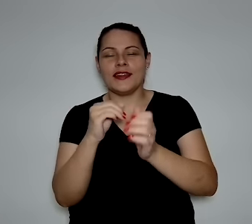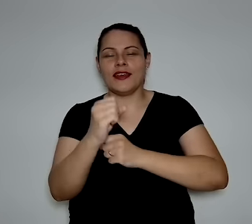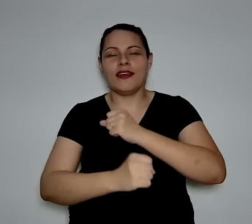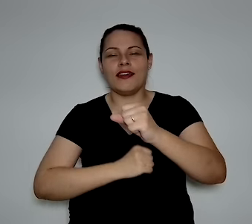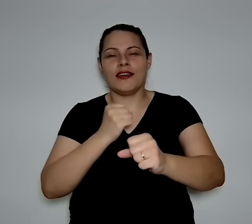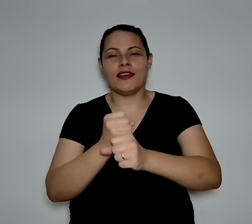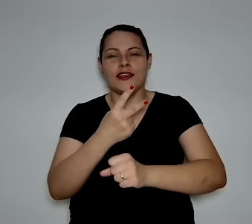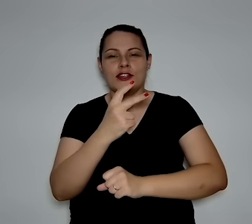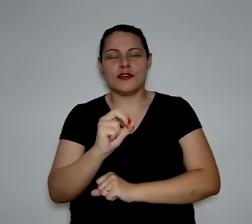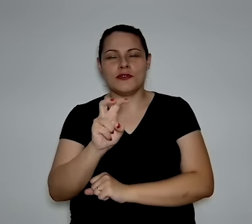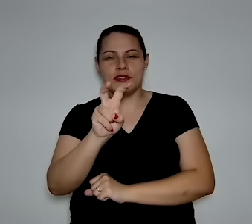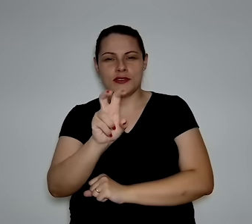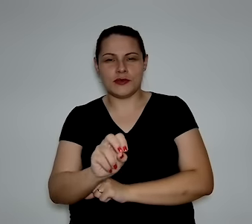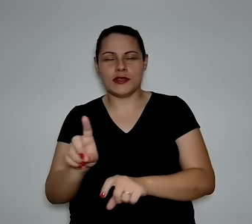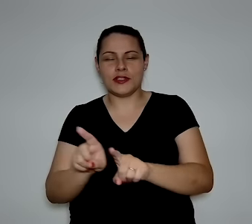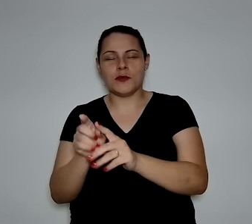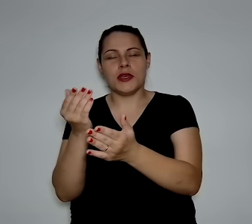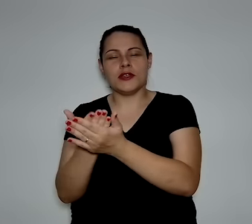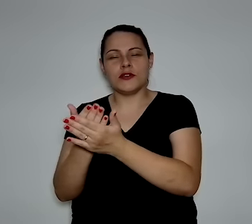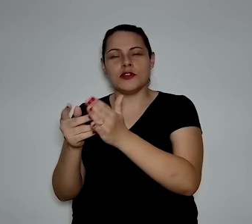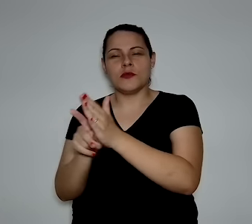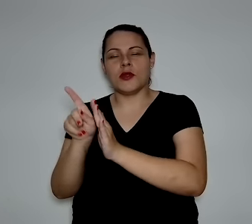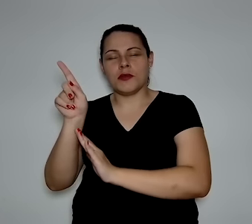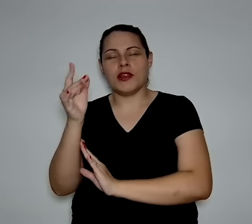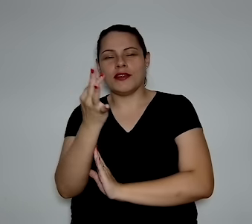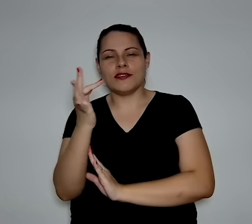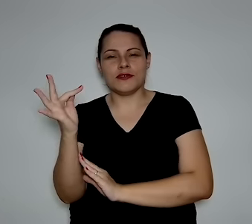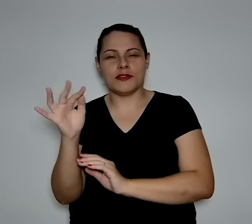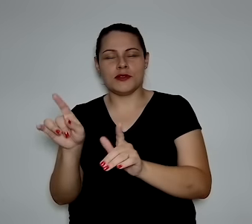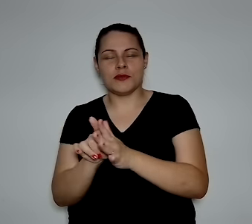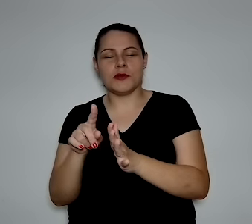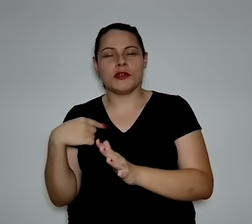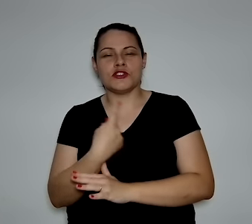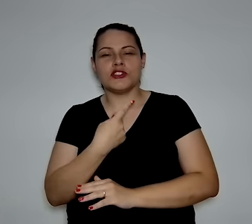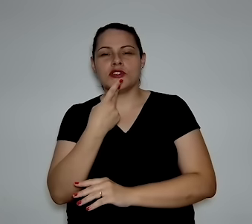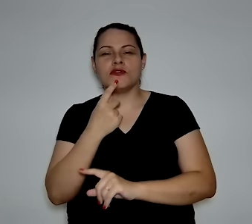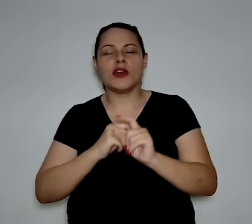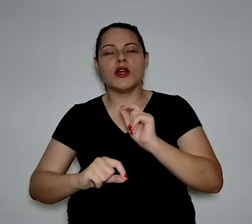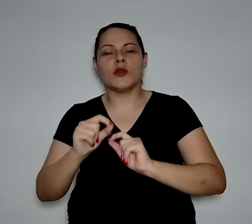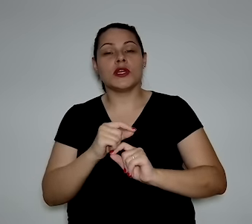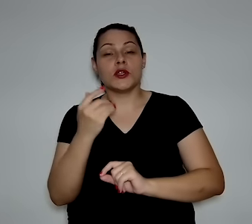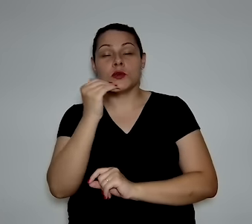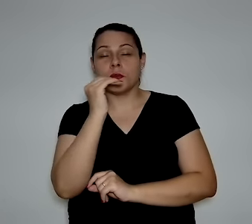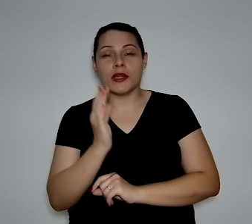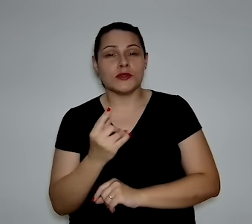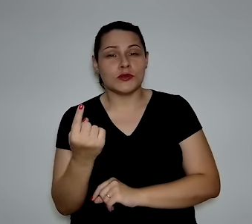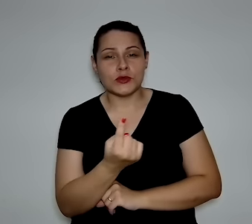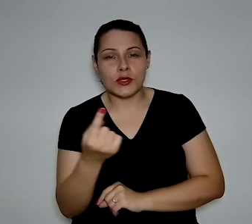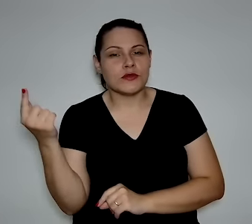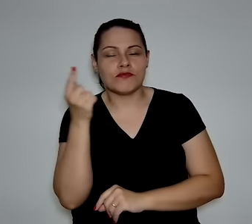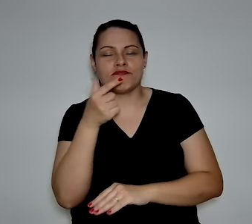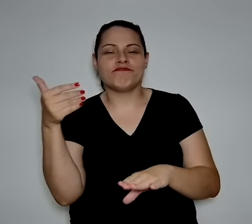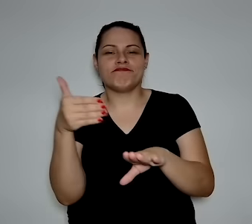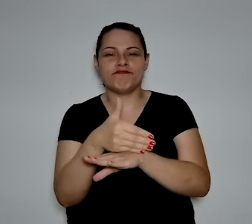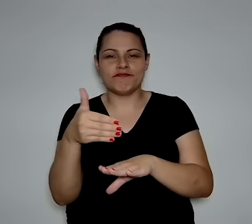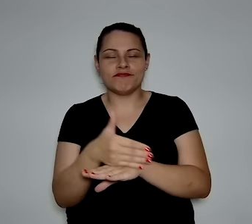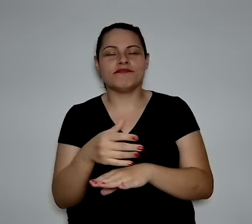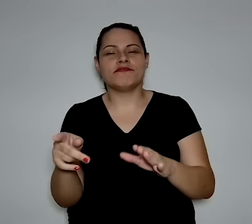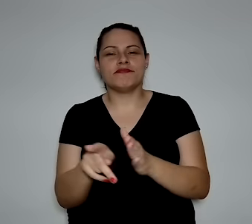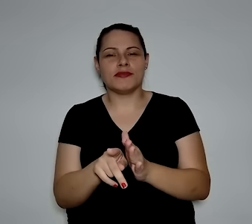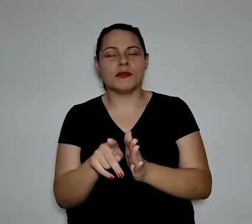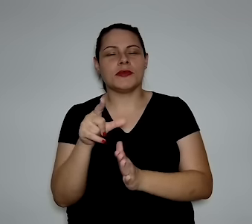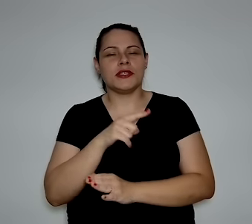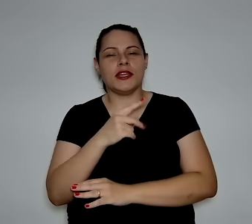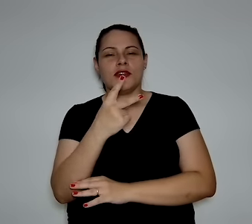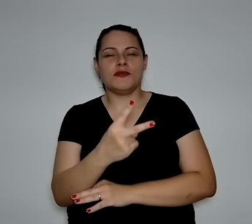em 2050, segundo esse estudo da Fundação Getúlio Vargas, nós estamos falando aí que o Brasil sozinho poderá participar